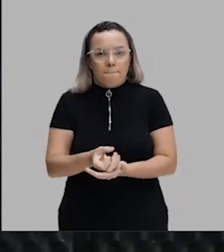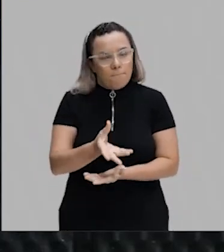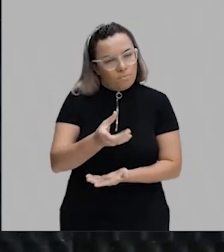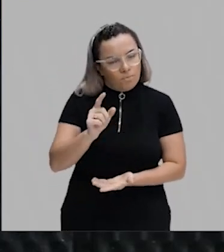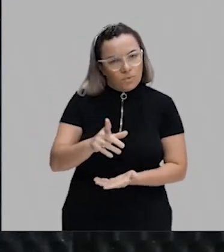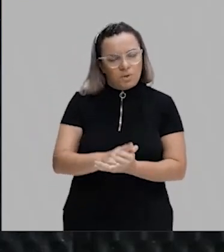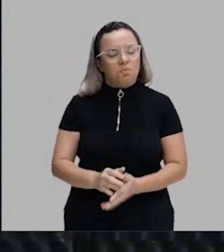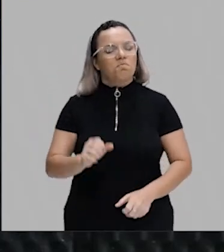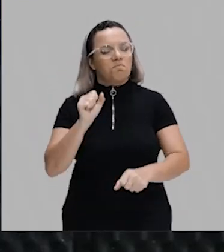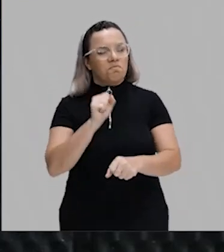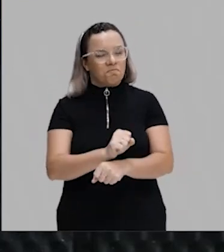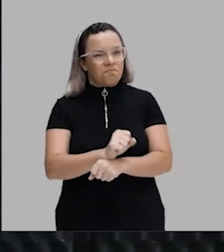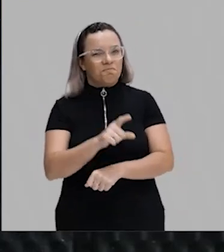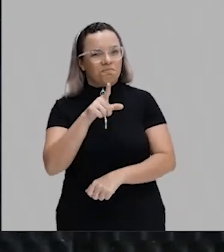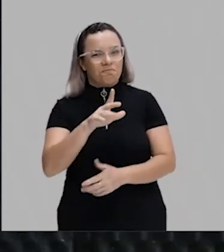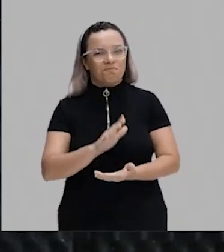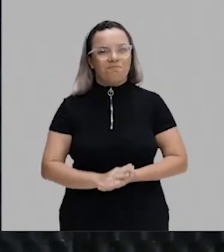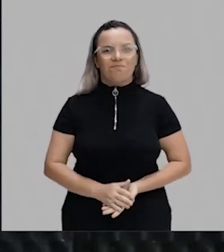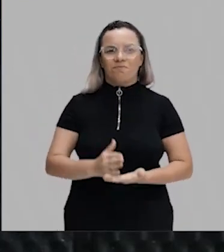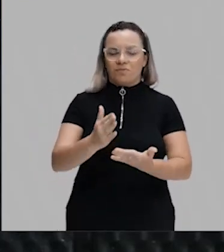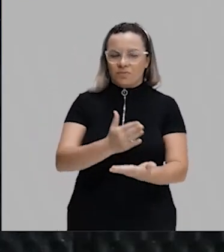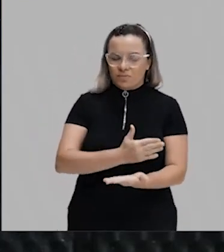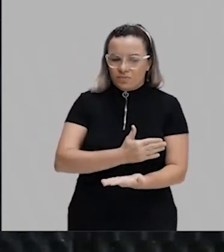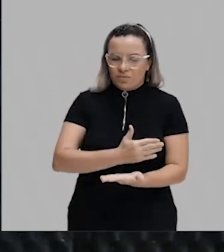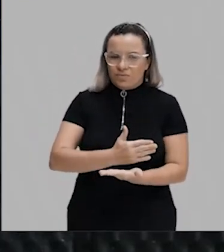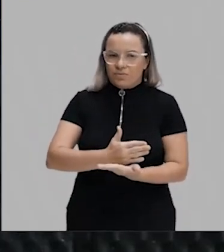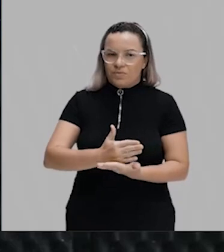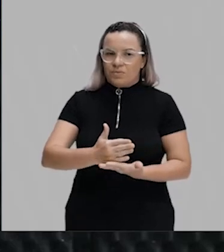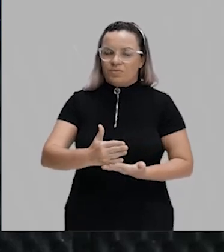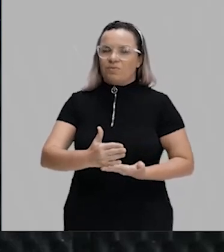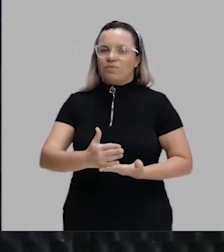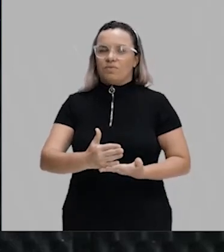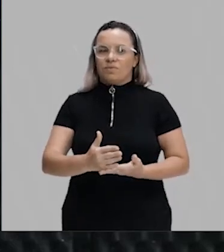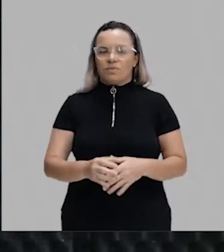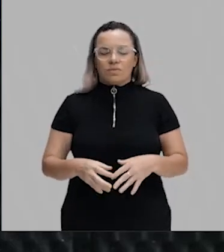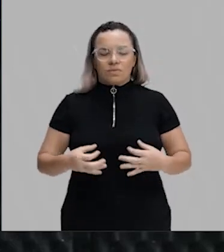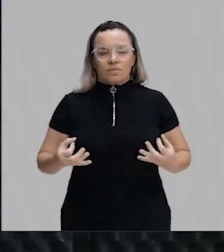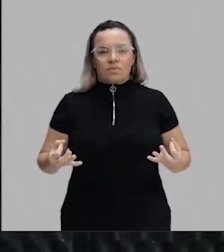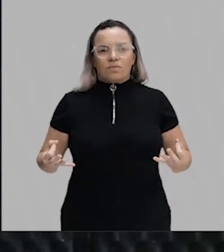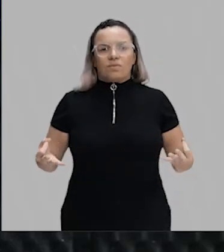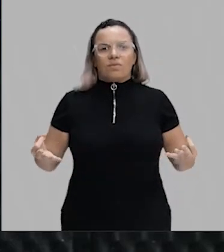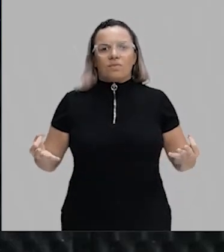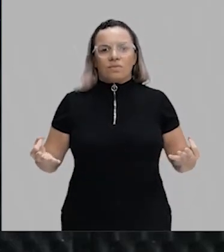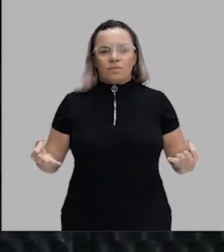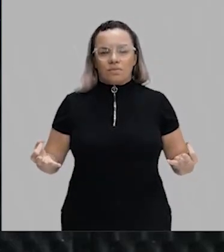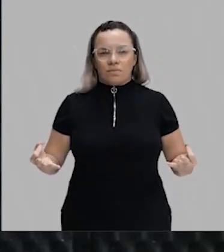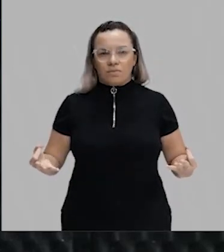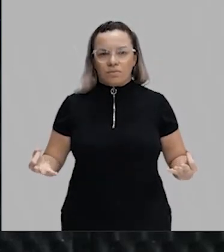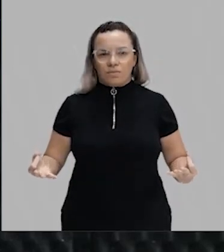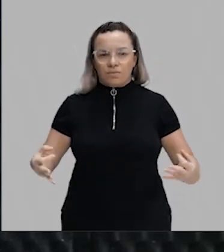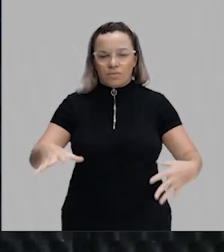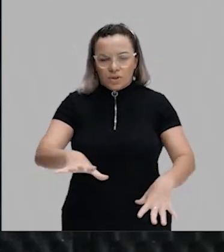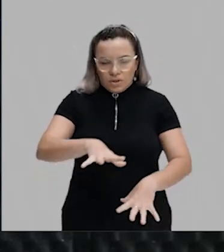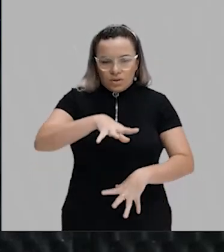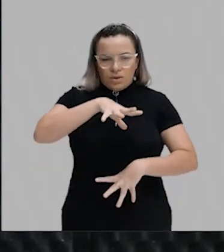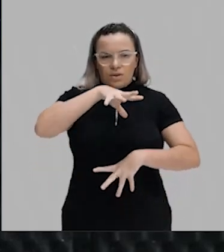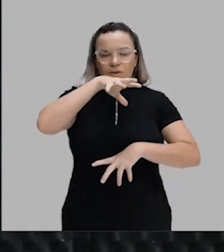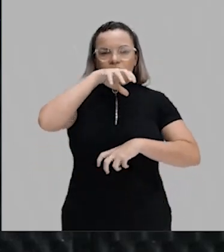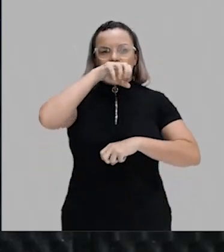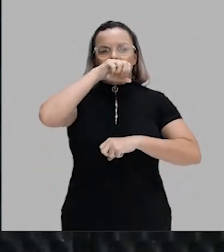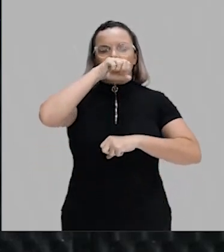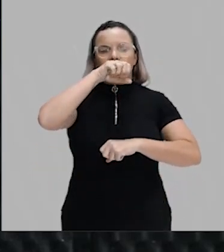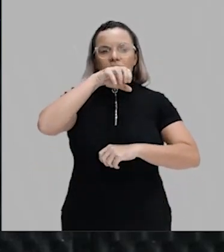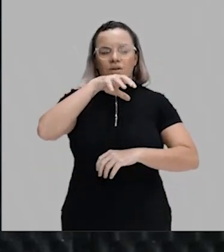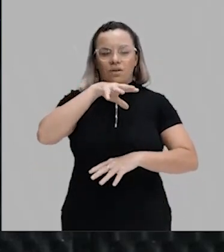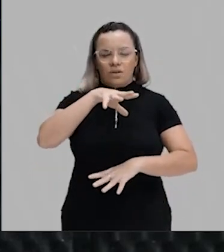Então, pra gente começar, né? Vamos fazer aquele nosso mantra básico. Deu aquela respirada, oxigenou